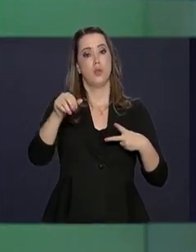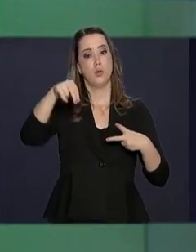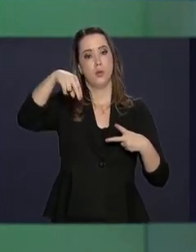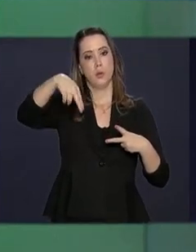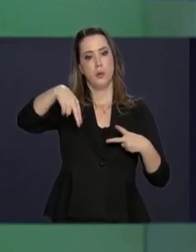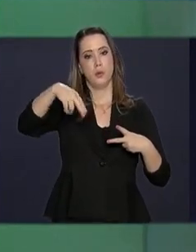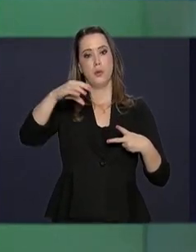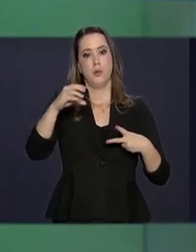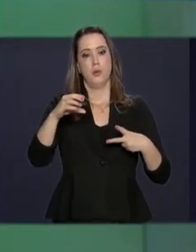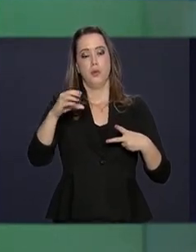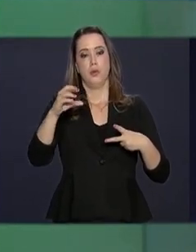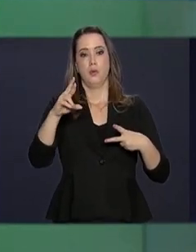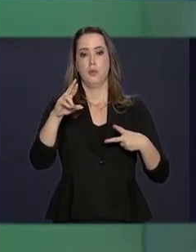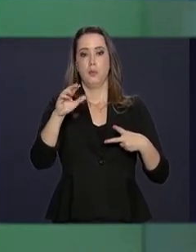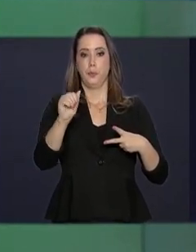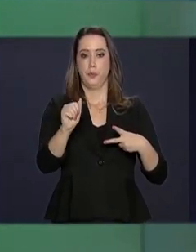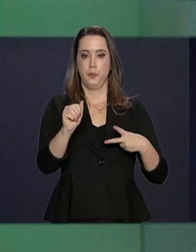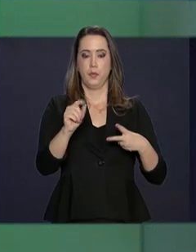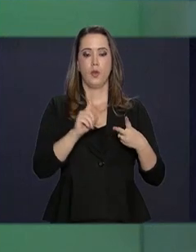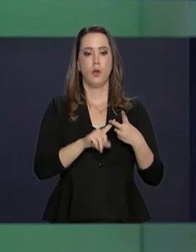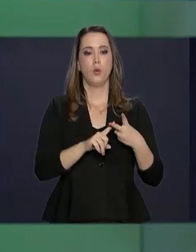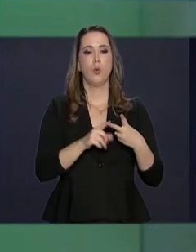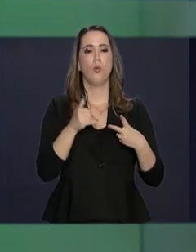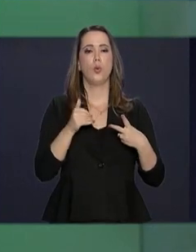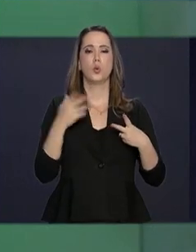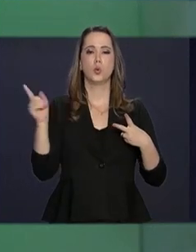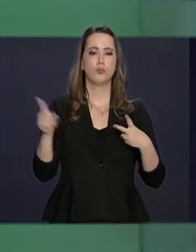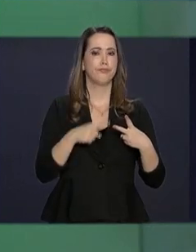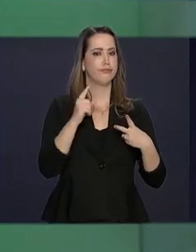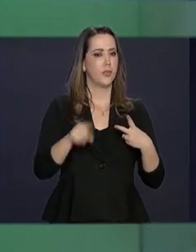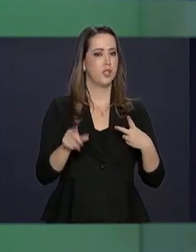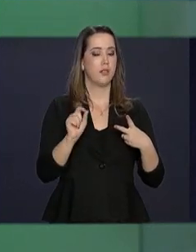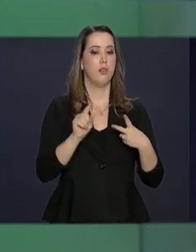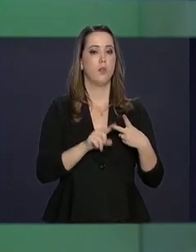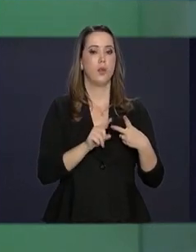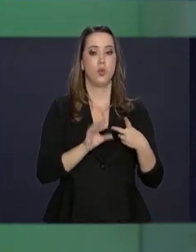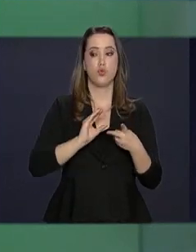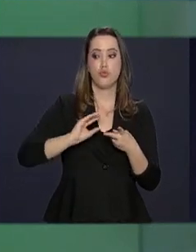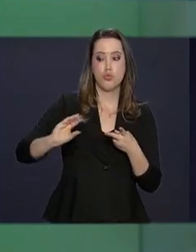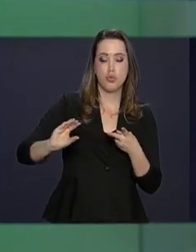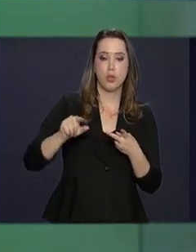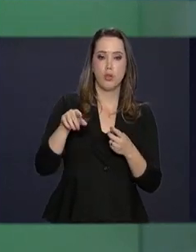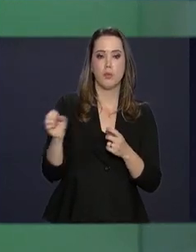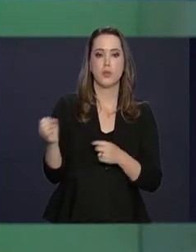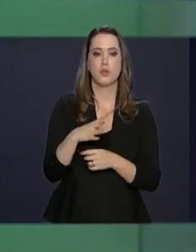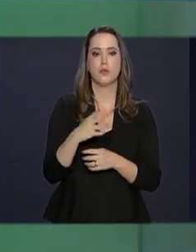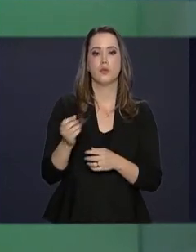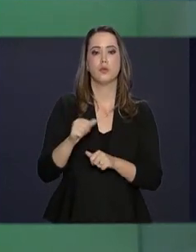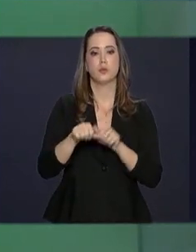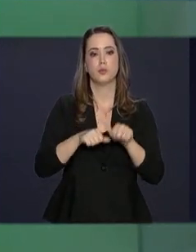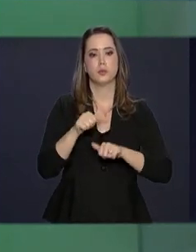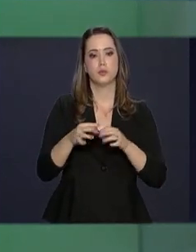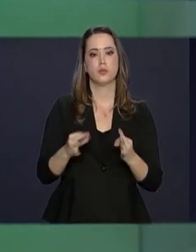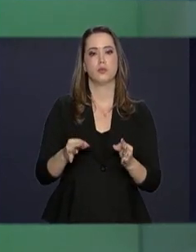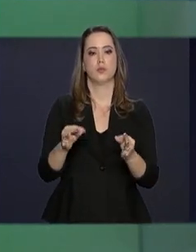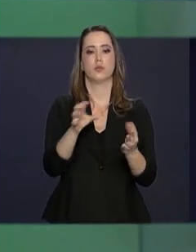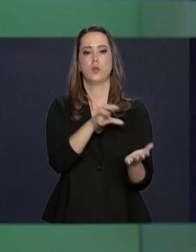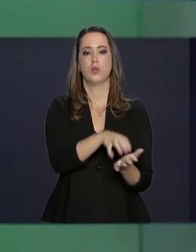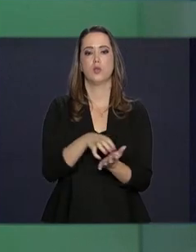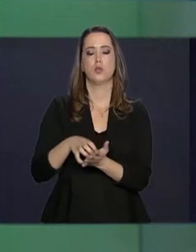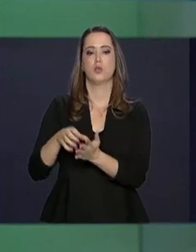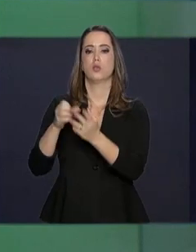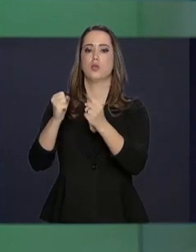Colonização e Reforma Agrária, o INCRA. O outro veto seria a destinação de recursos para inovação e modernização